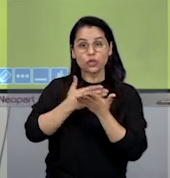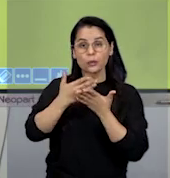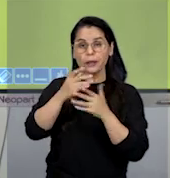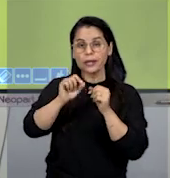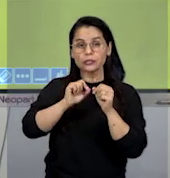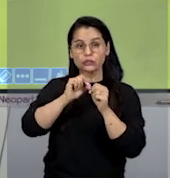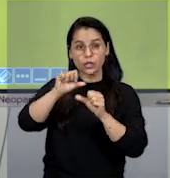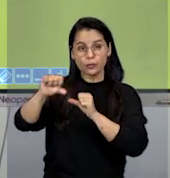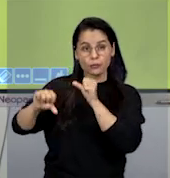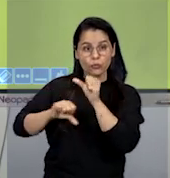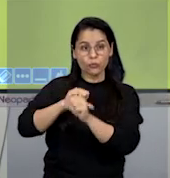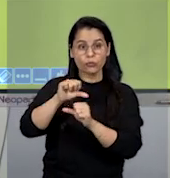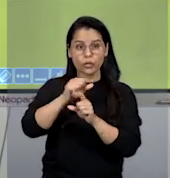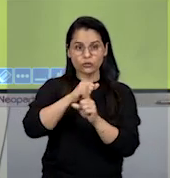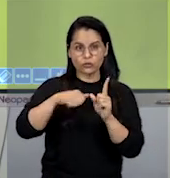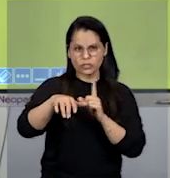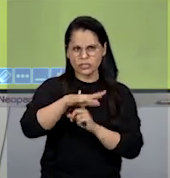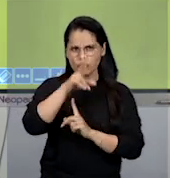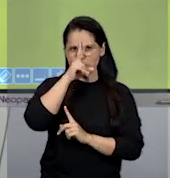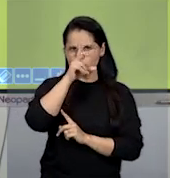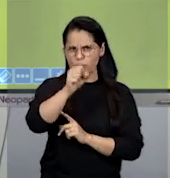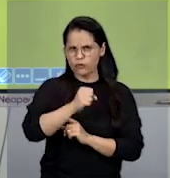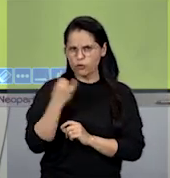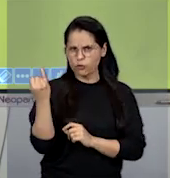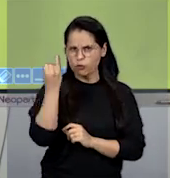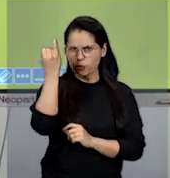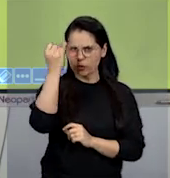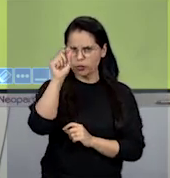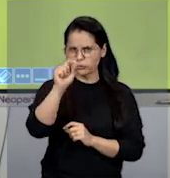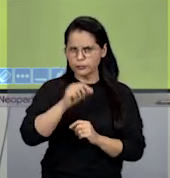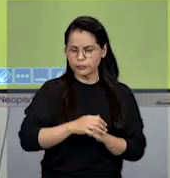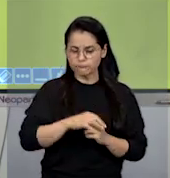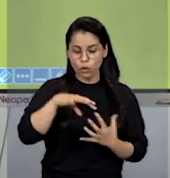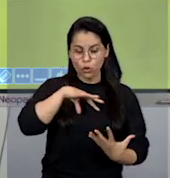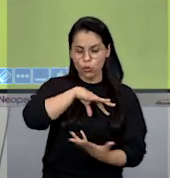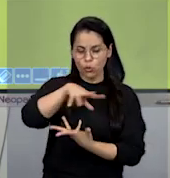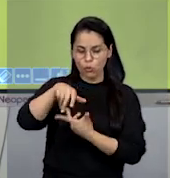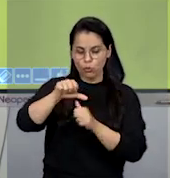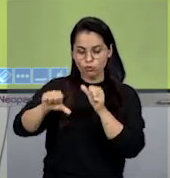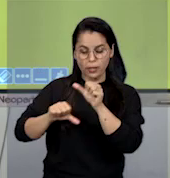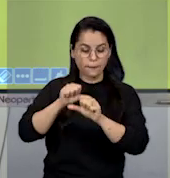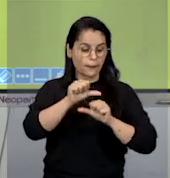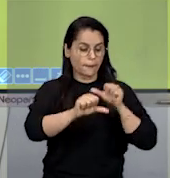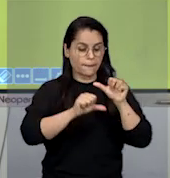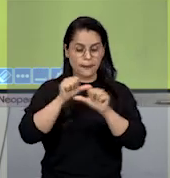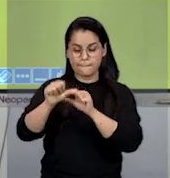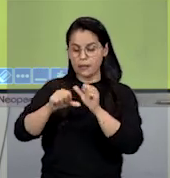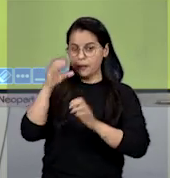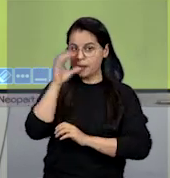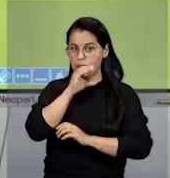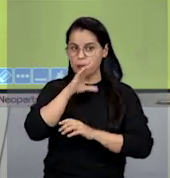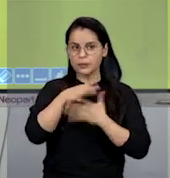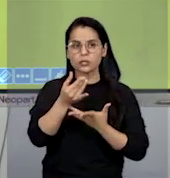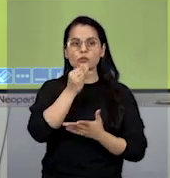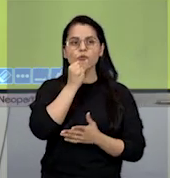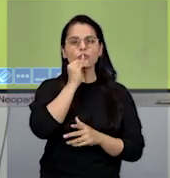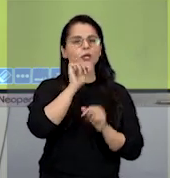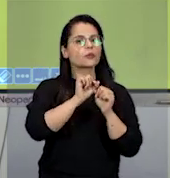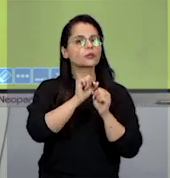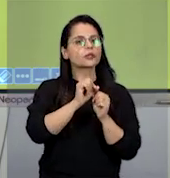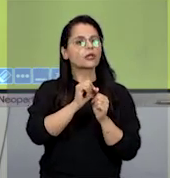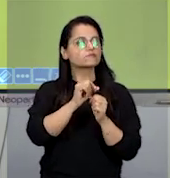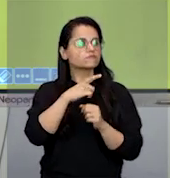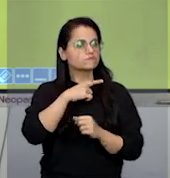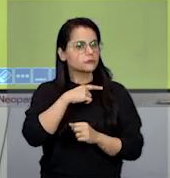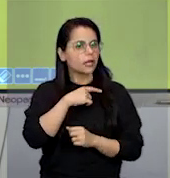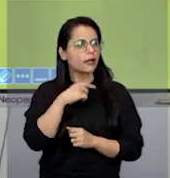transformações sociais muito fortes. Quando o mundo está mudando muito rapidamente. Alguns exemplos que a gente pode citar na